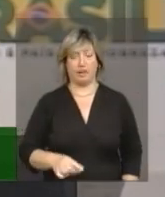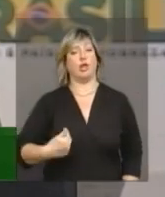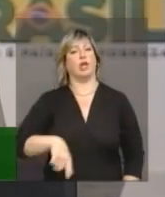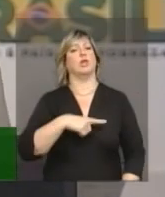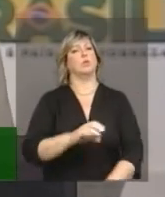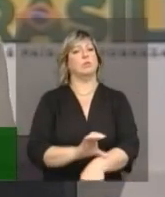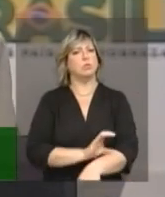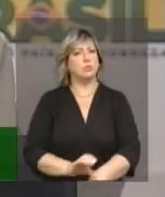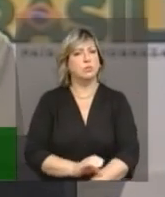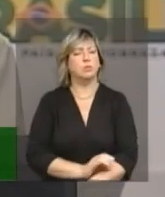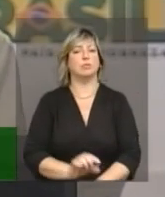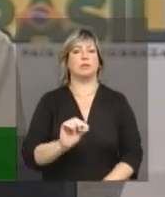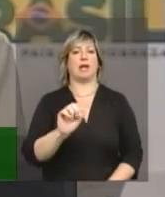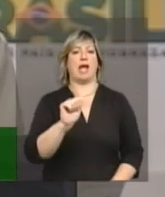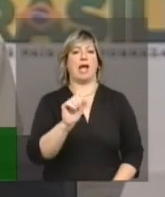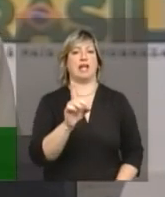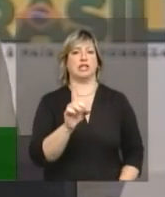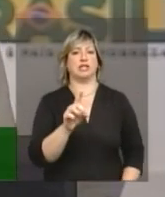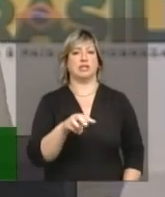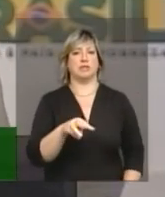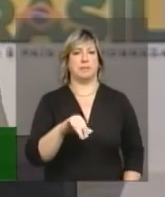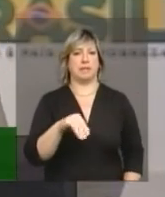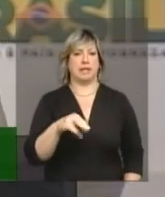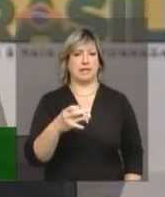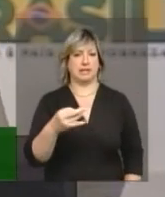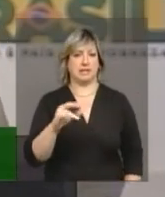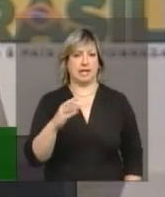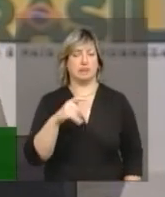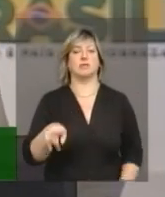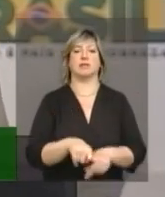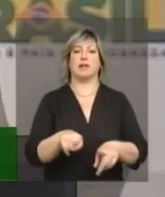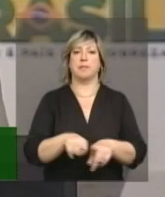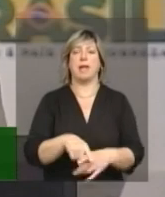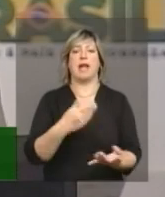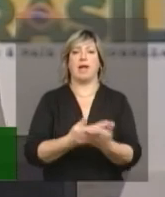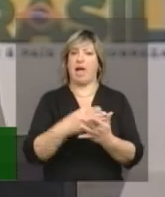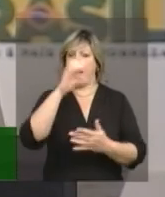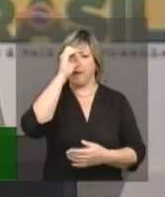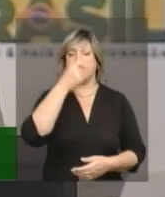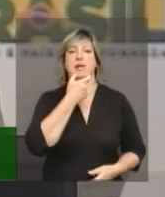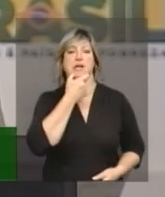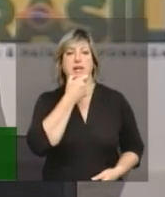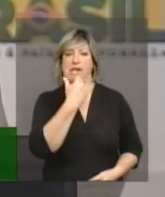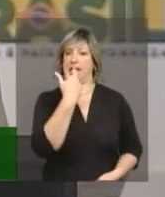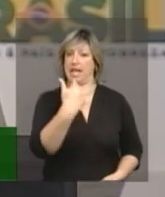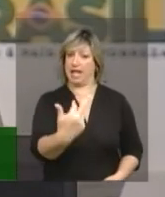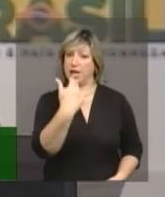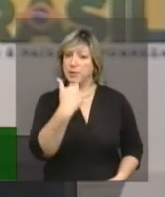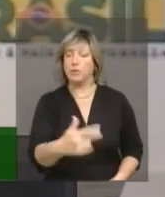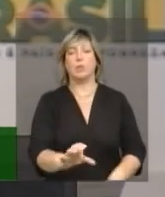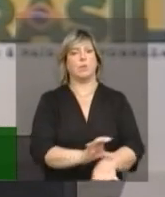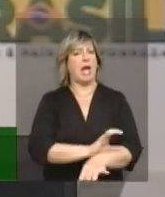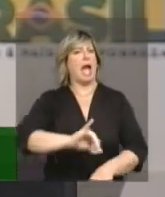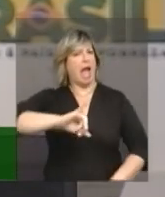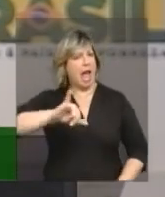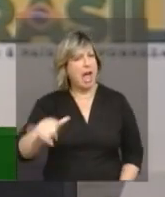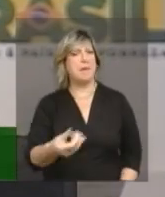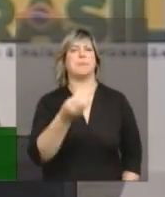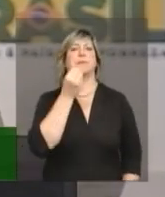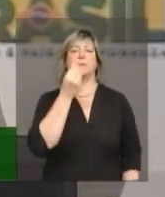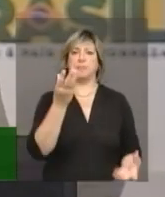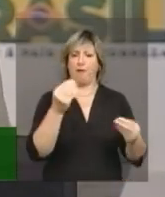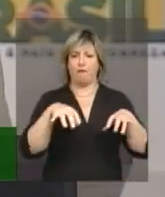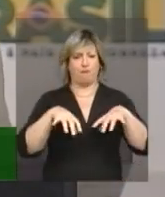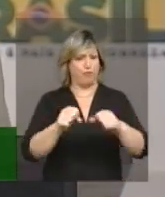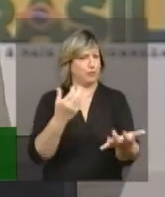cursando inglês, aproveitamos aquele projeto do governo, que dava as línguas, o curso de línguas e fizemos, estamos aproveitando tudo, você tem que aproveitar as